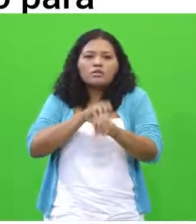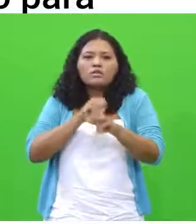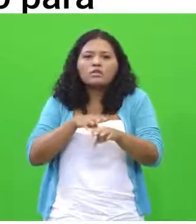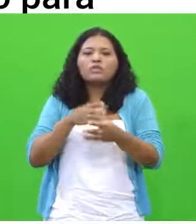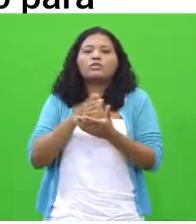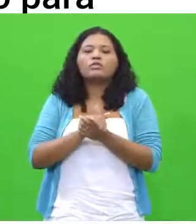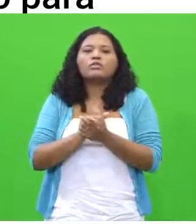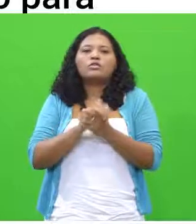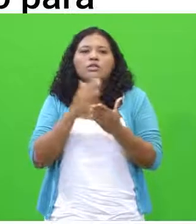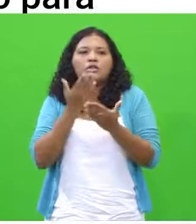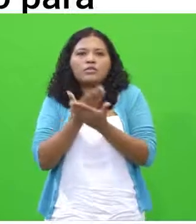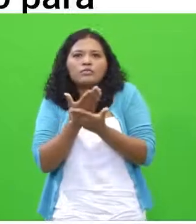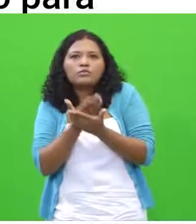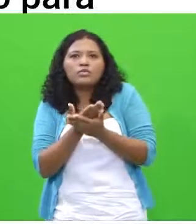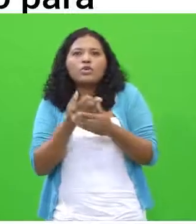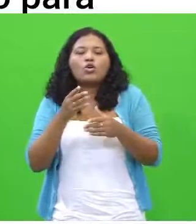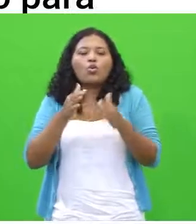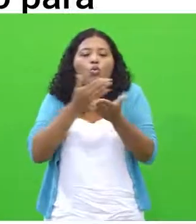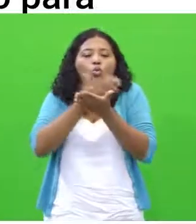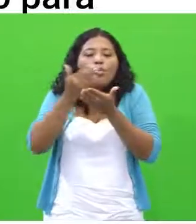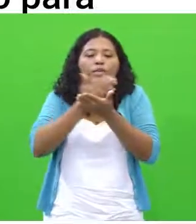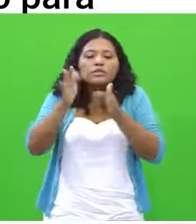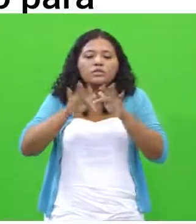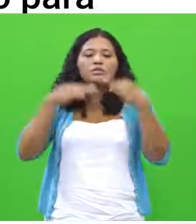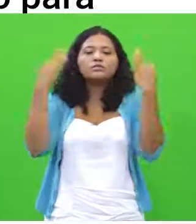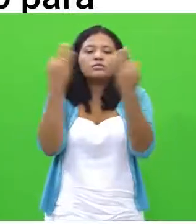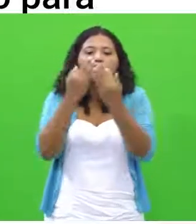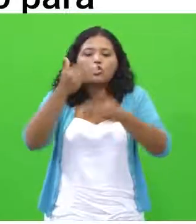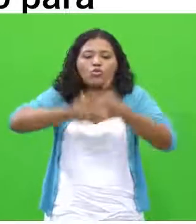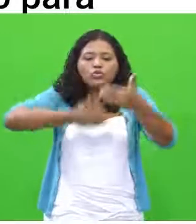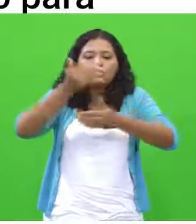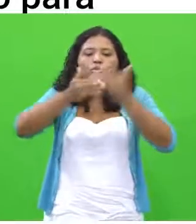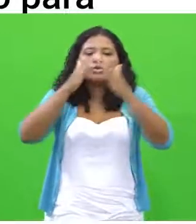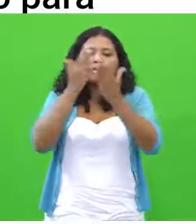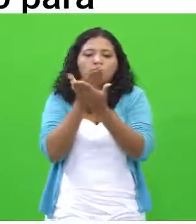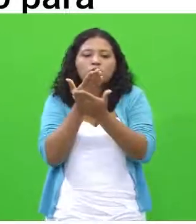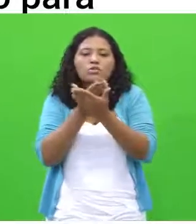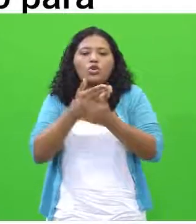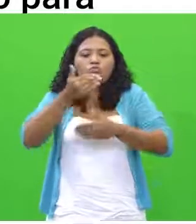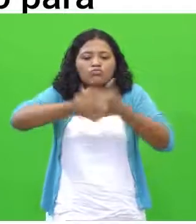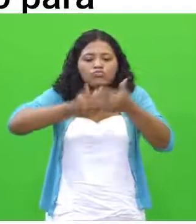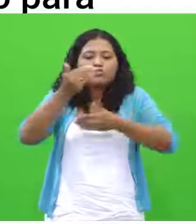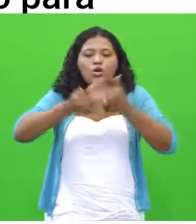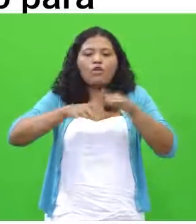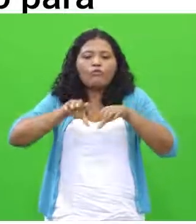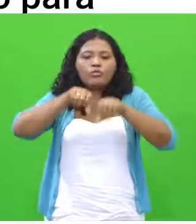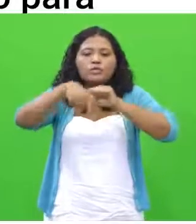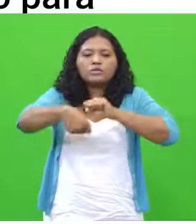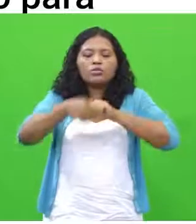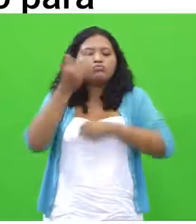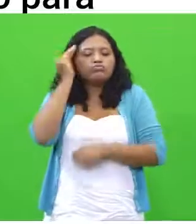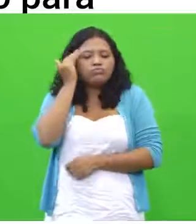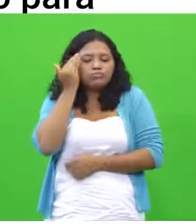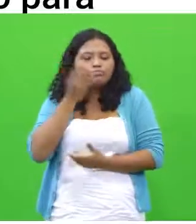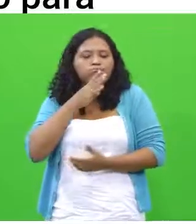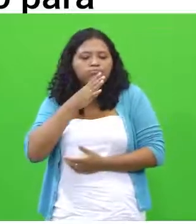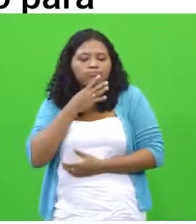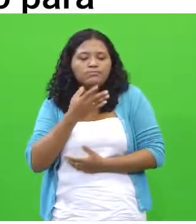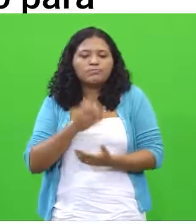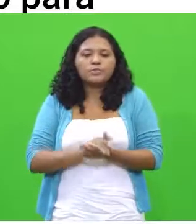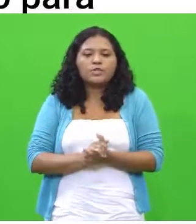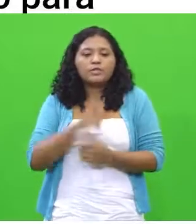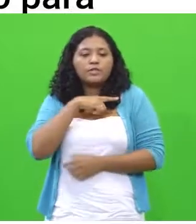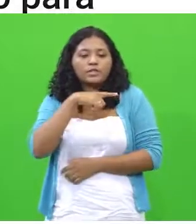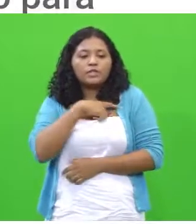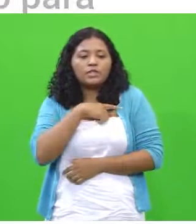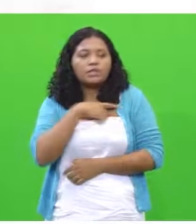No caso, começando na família e dando continuidade na escola, na formação de um consumo consciente. Nós vamos